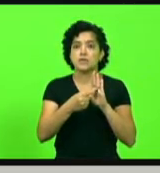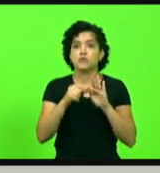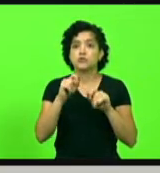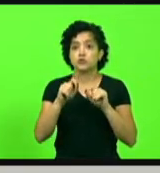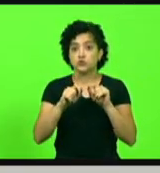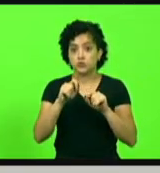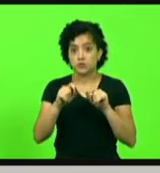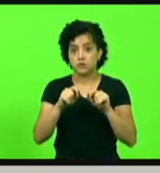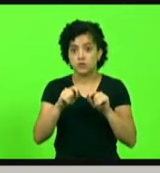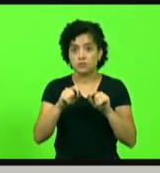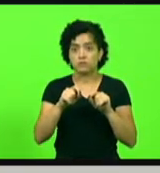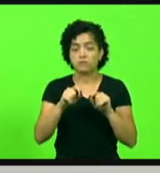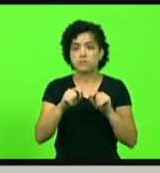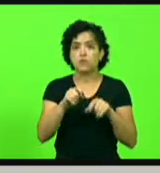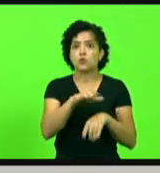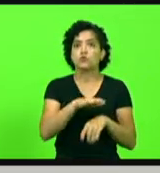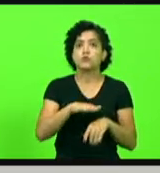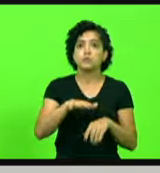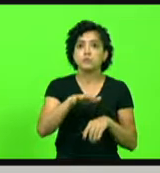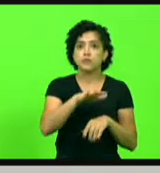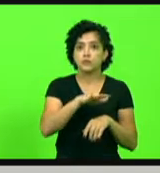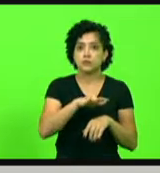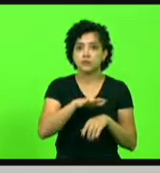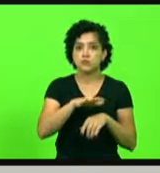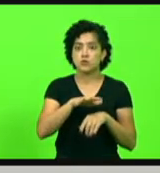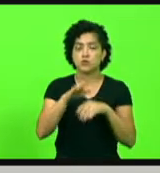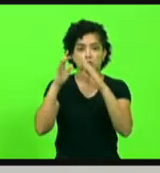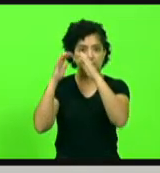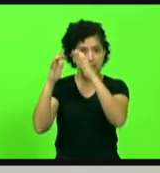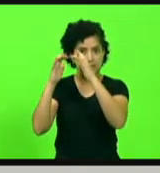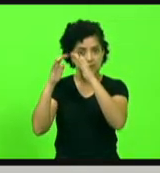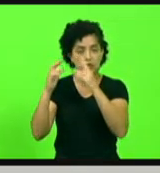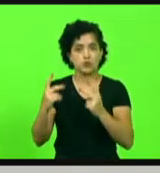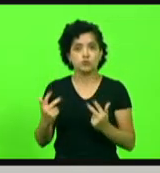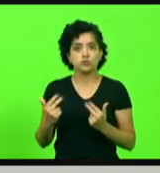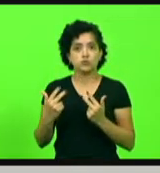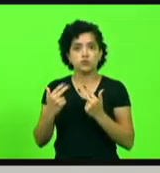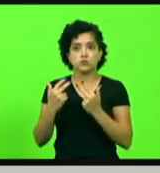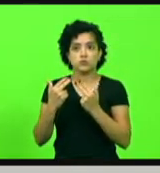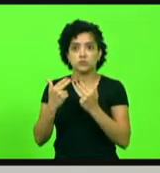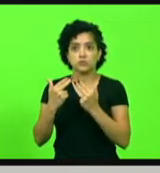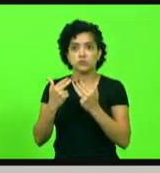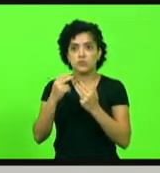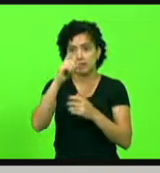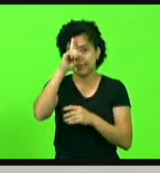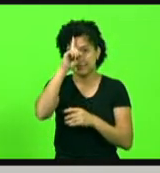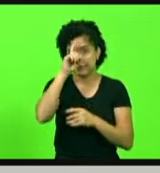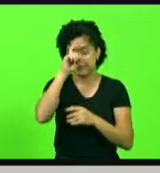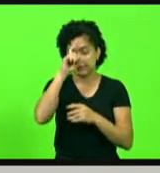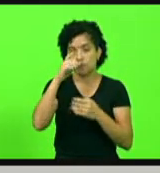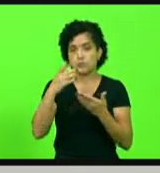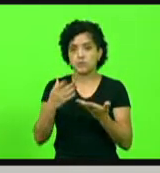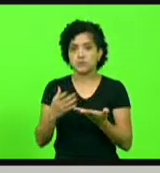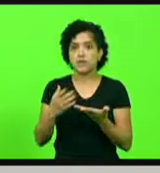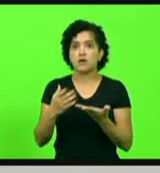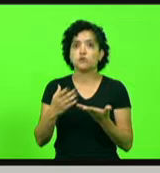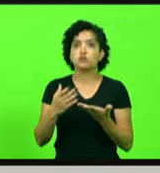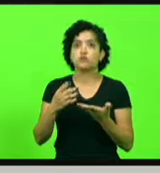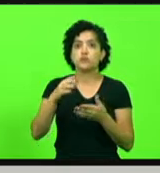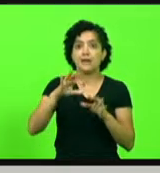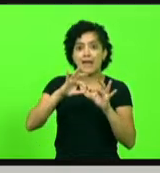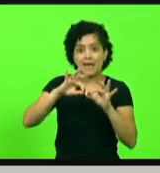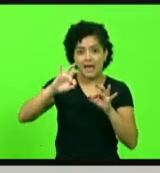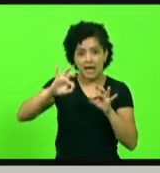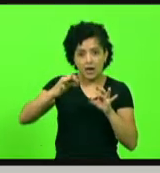departamento neurocirurgia do hospital Celso Ramos está sem agulhas de